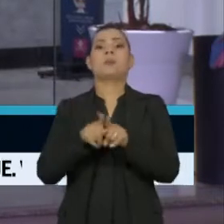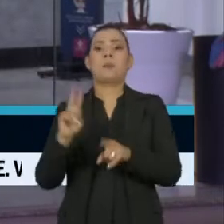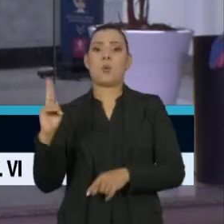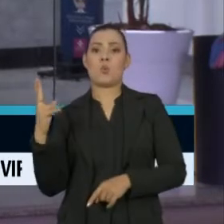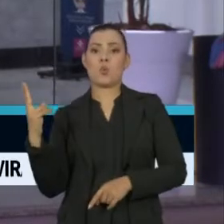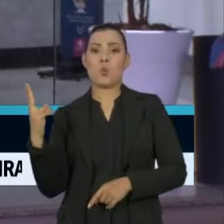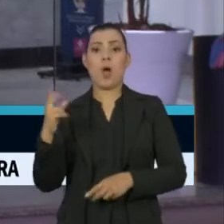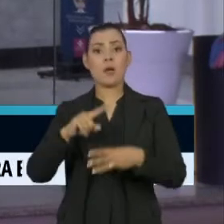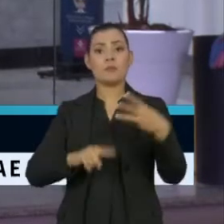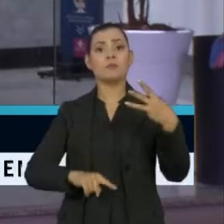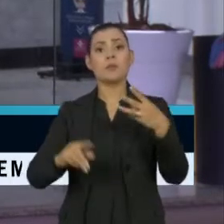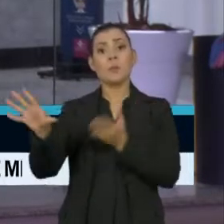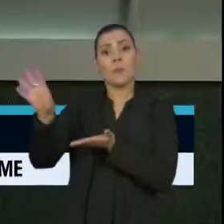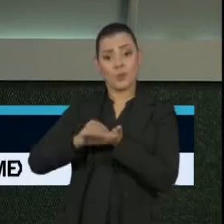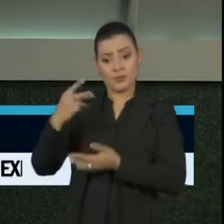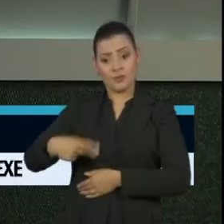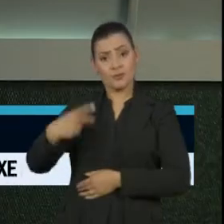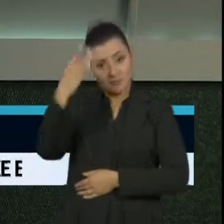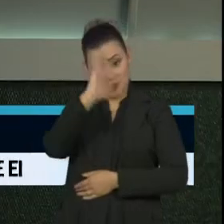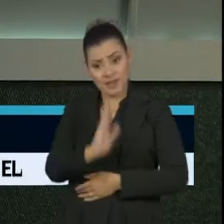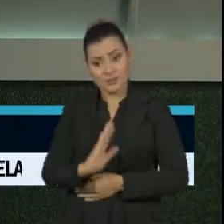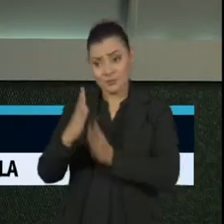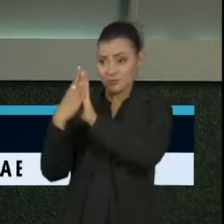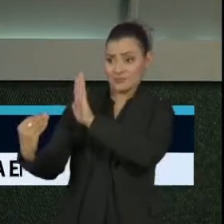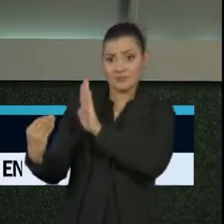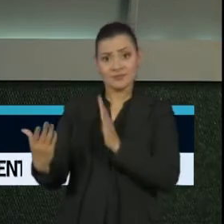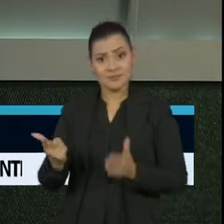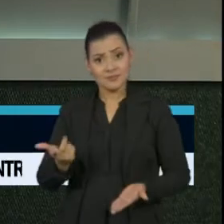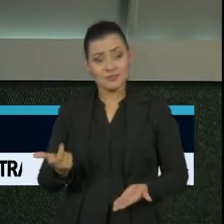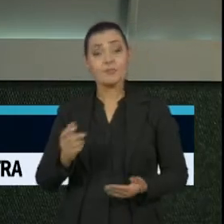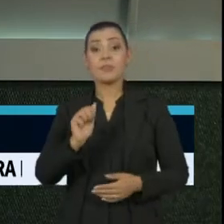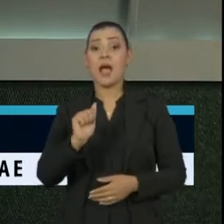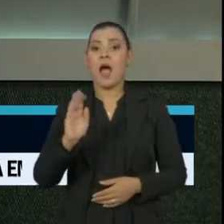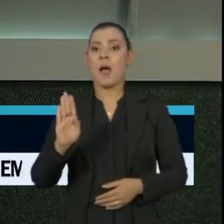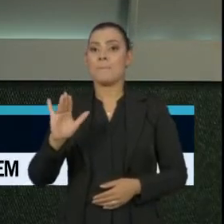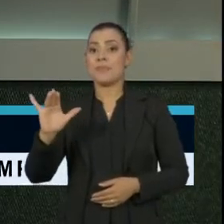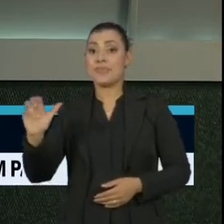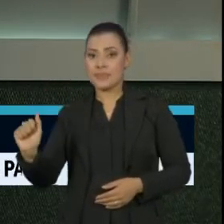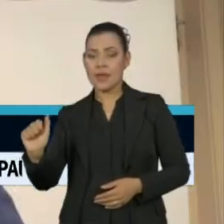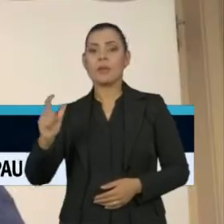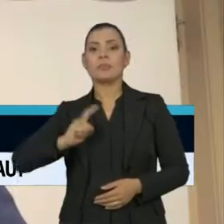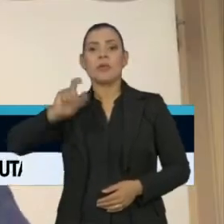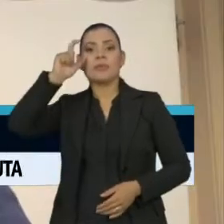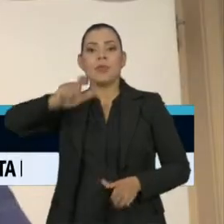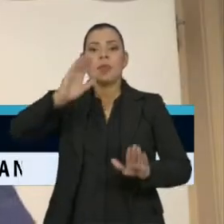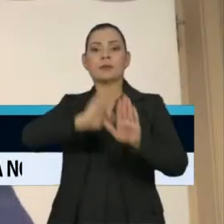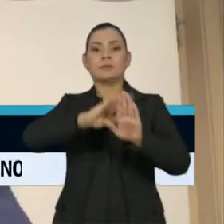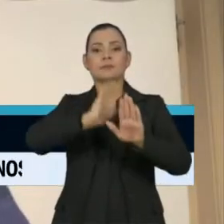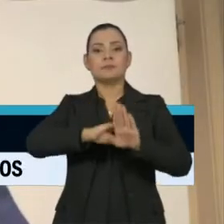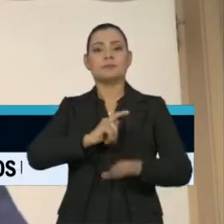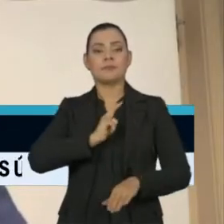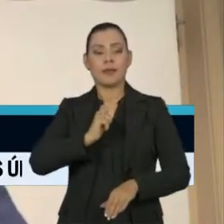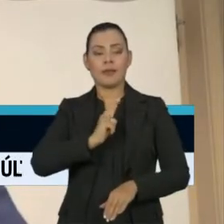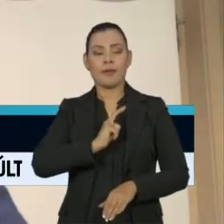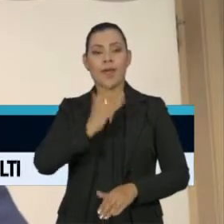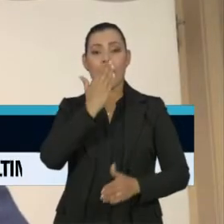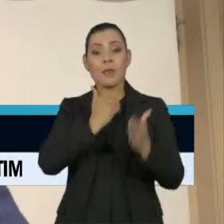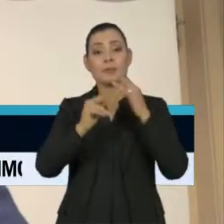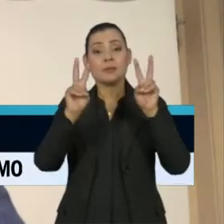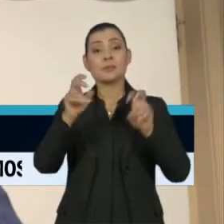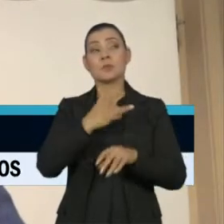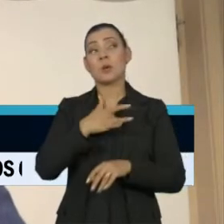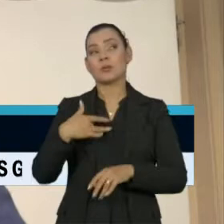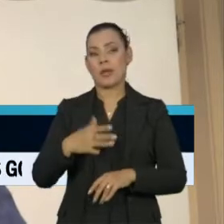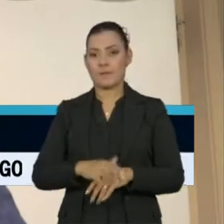se inspiraram no nosso Guia. A BIA é uma associação que tem um conflito de interesse brutal com essa questão da alimentação